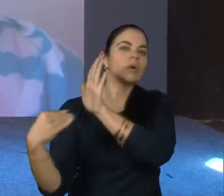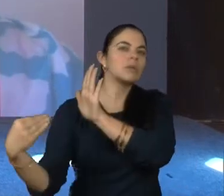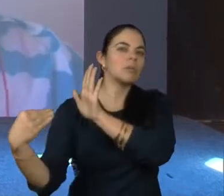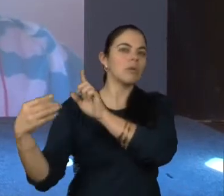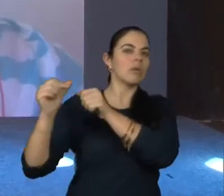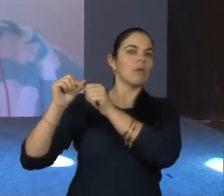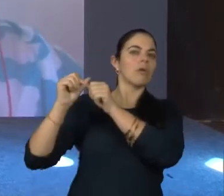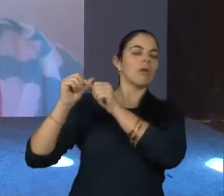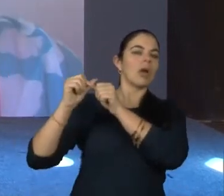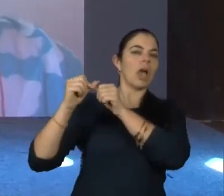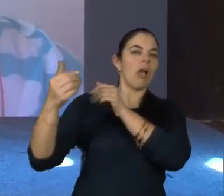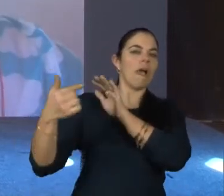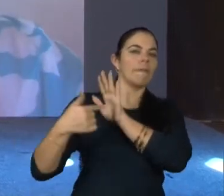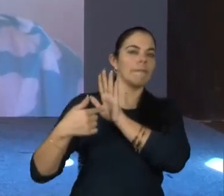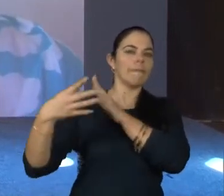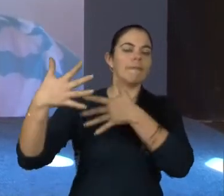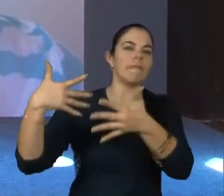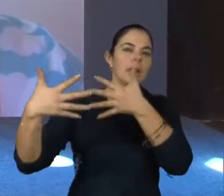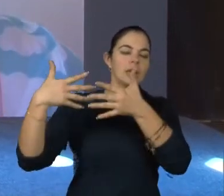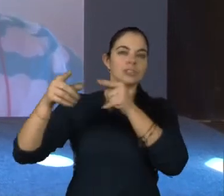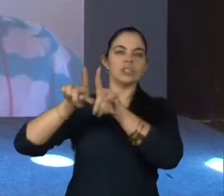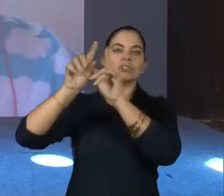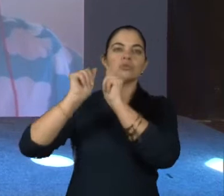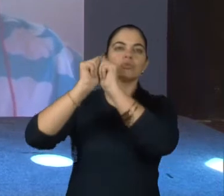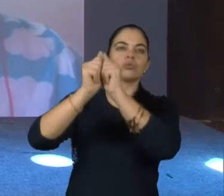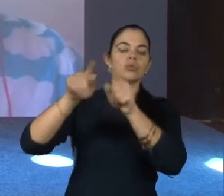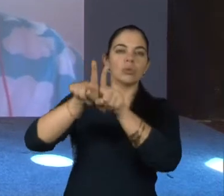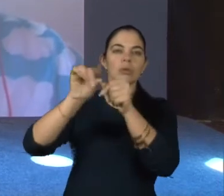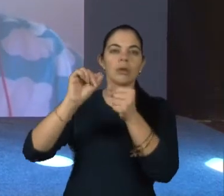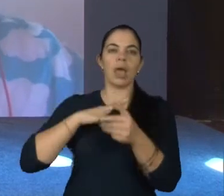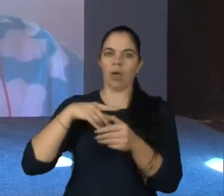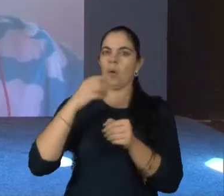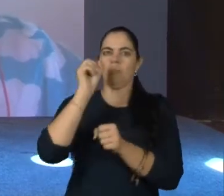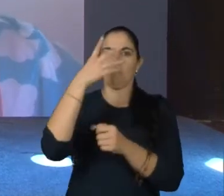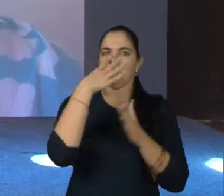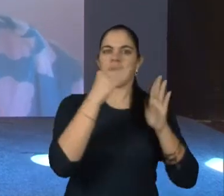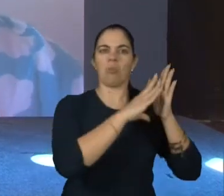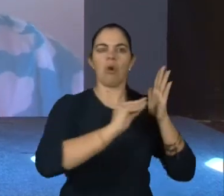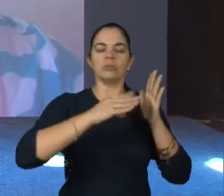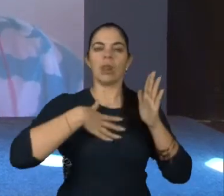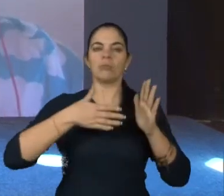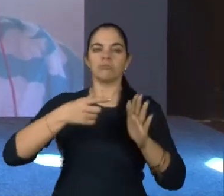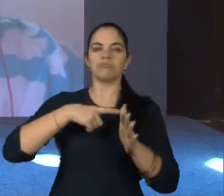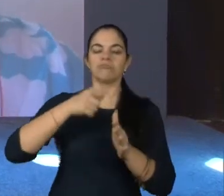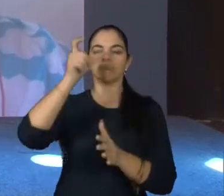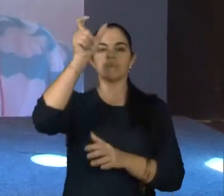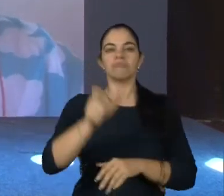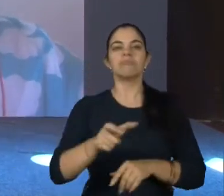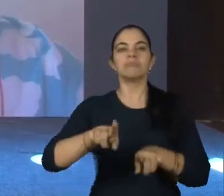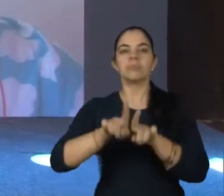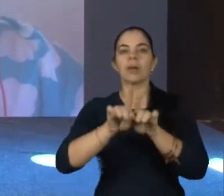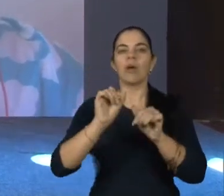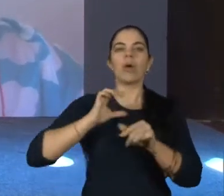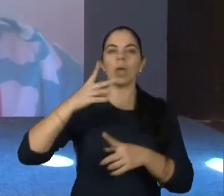reflete em mim, independente, aparência de corpo, qualquer coisa, reflete em mim, se há uma conjunção de